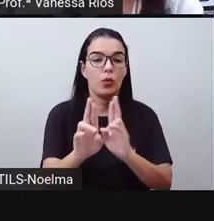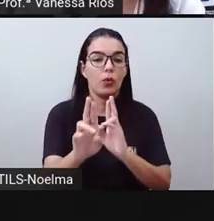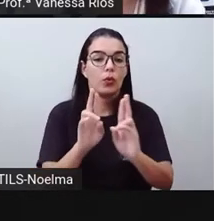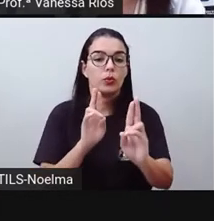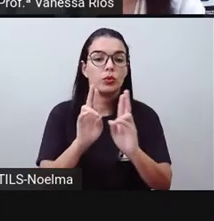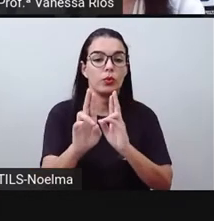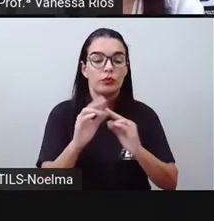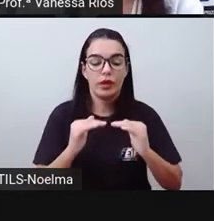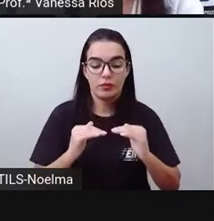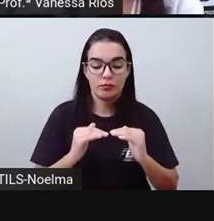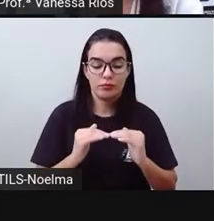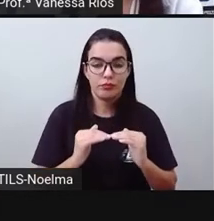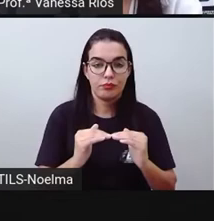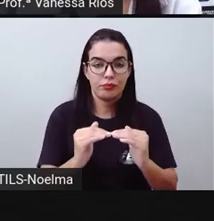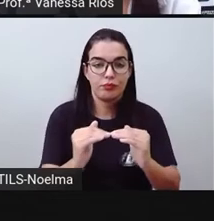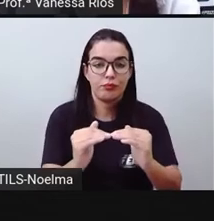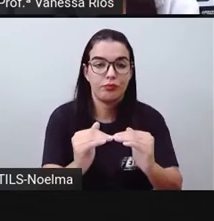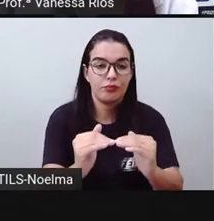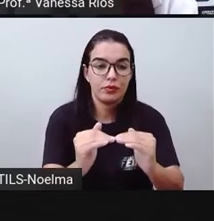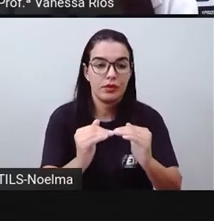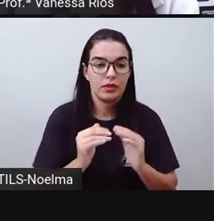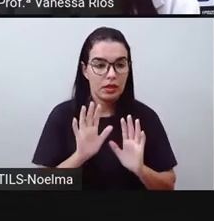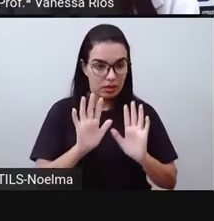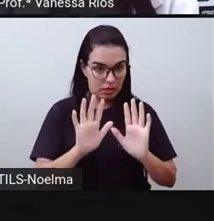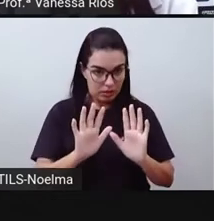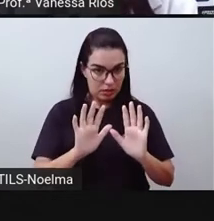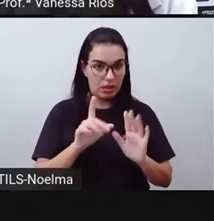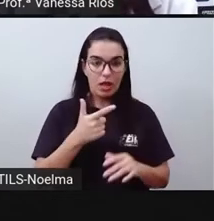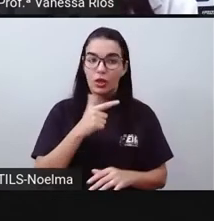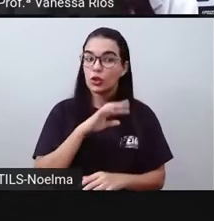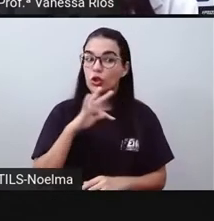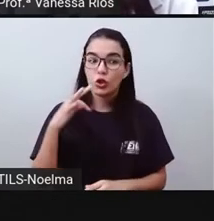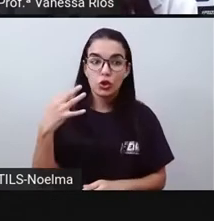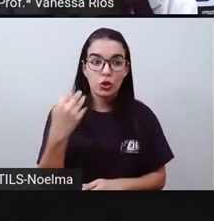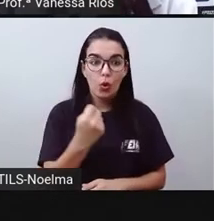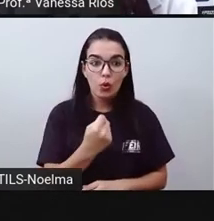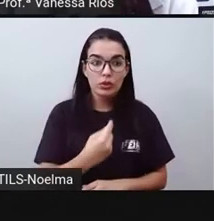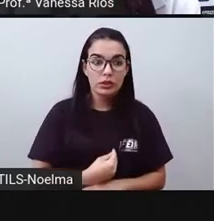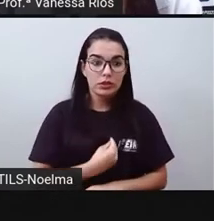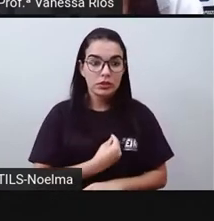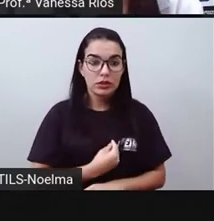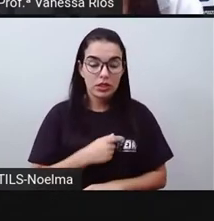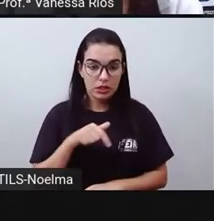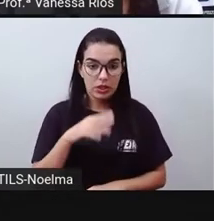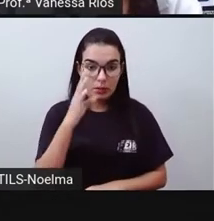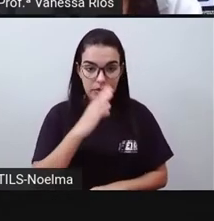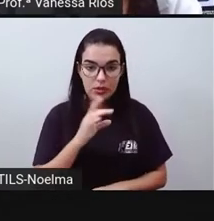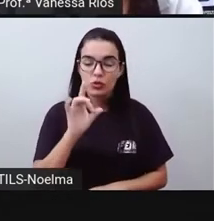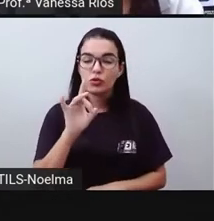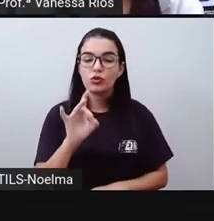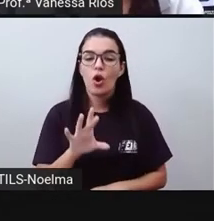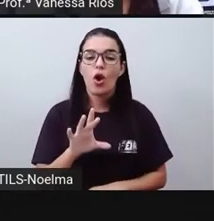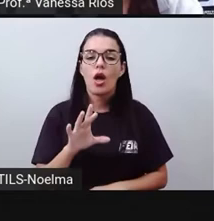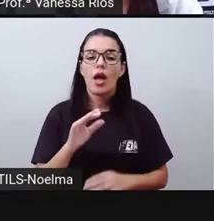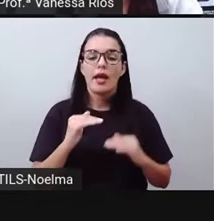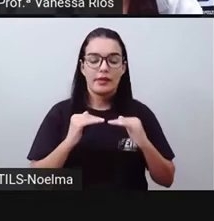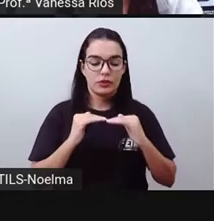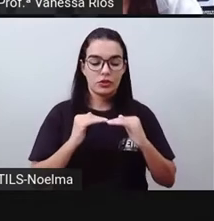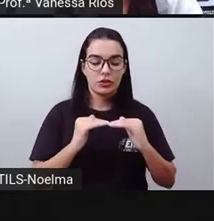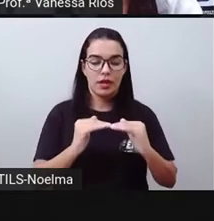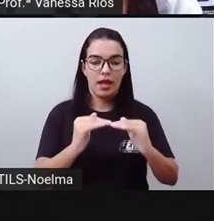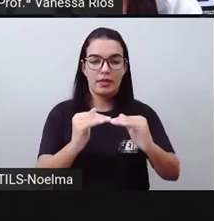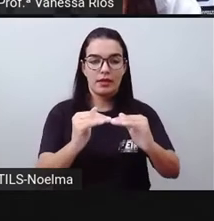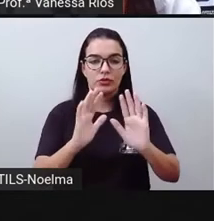Elas não correspondem aí a todas as rodovias existentes em nosso país. Correspondem apenas às